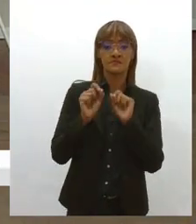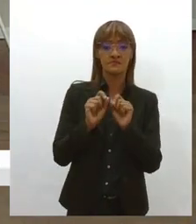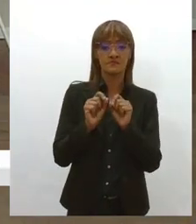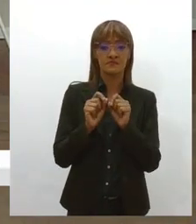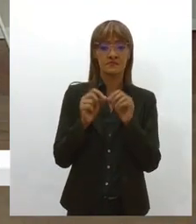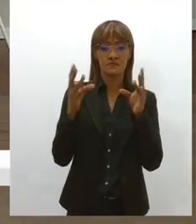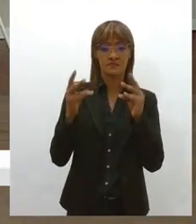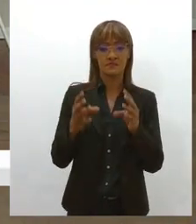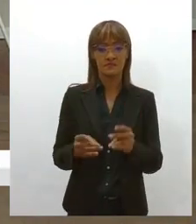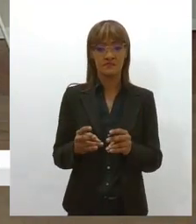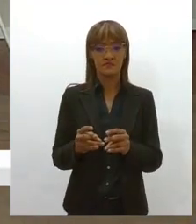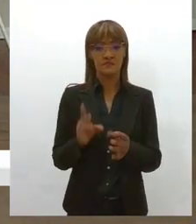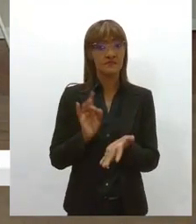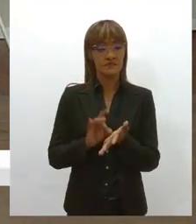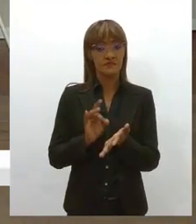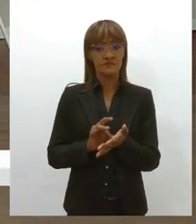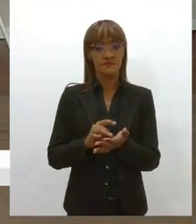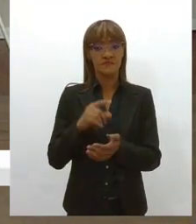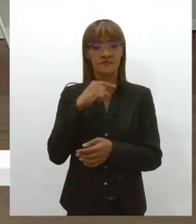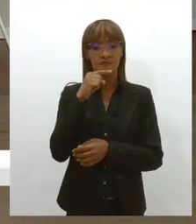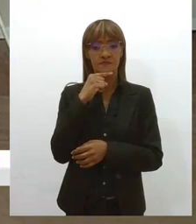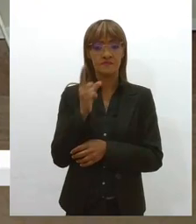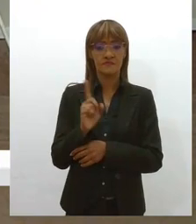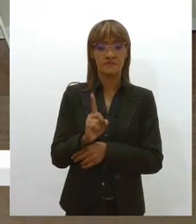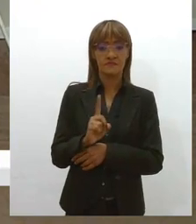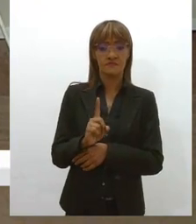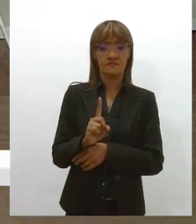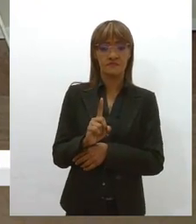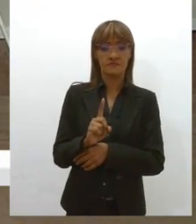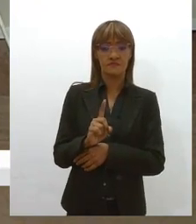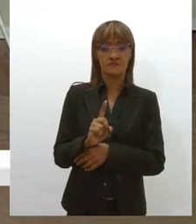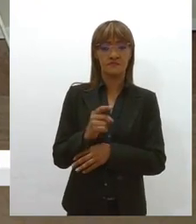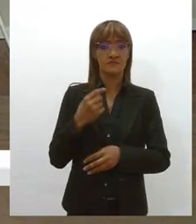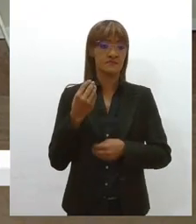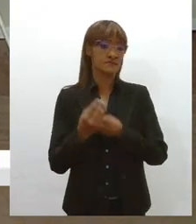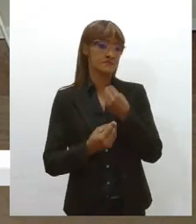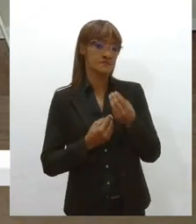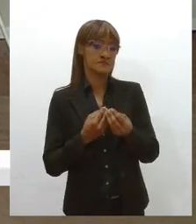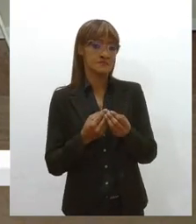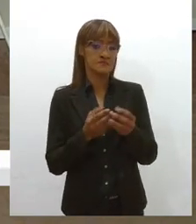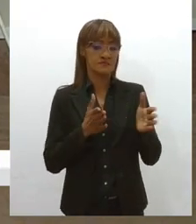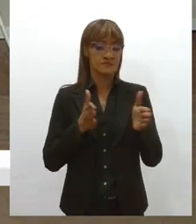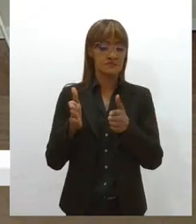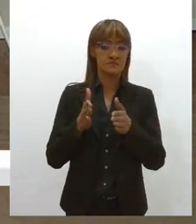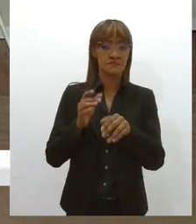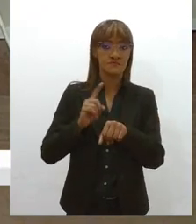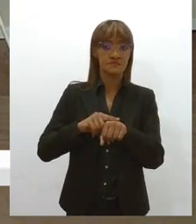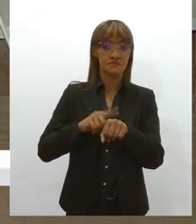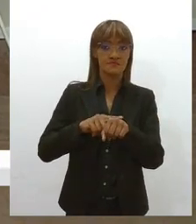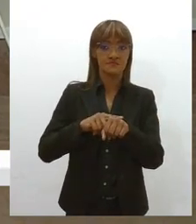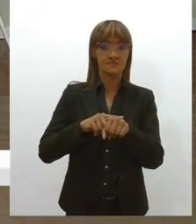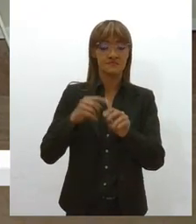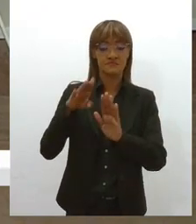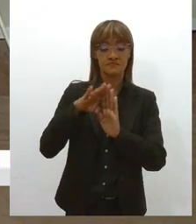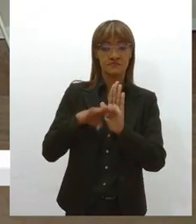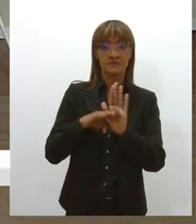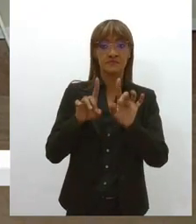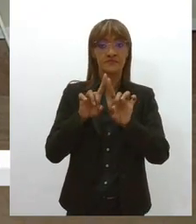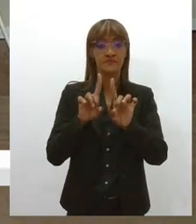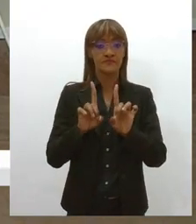que, com certeza, a gente não vai conseguir destrinchar aqui, no tempo do programa, mas acho bastante interessante